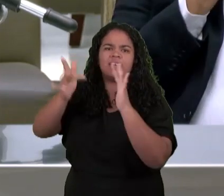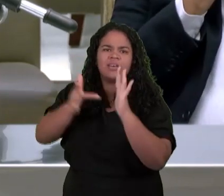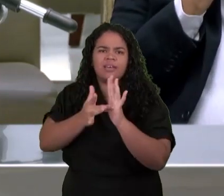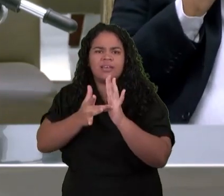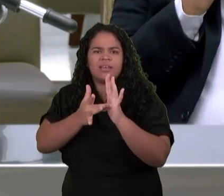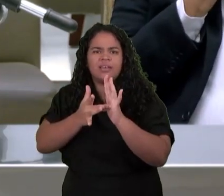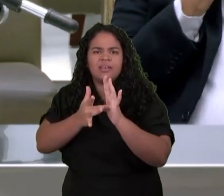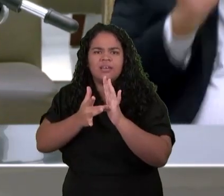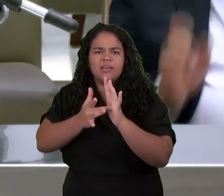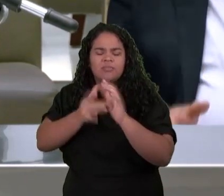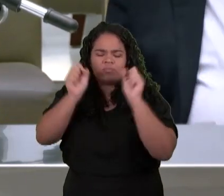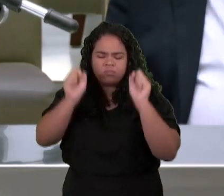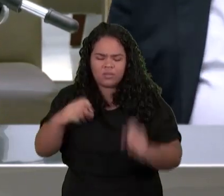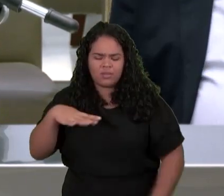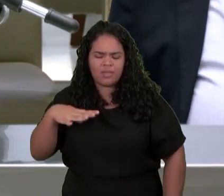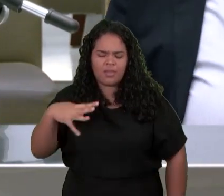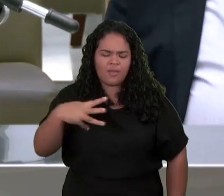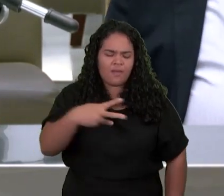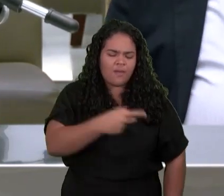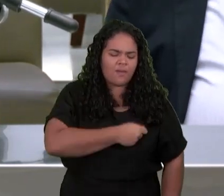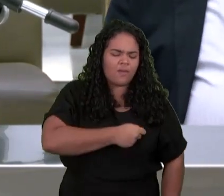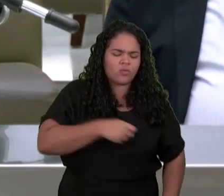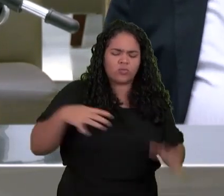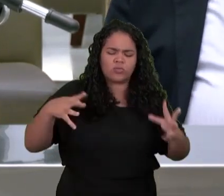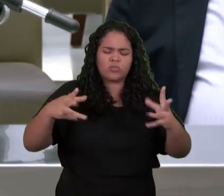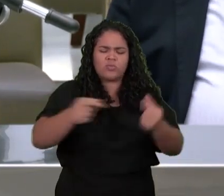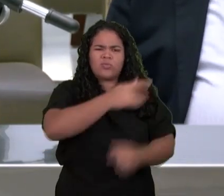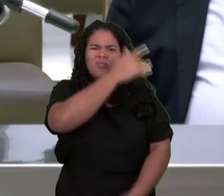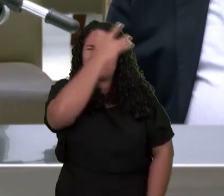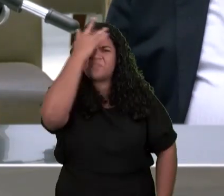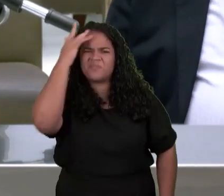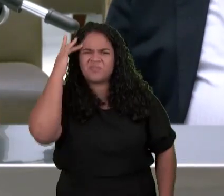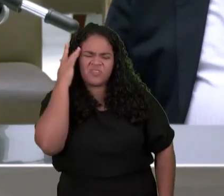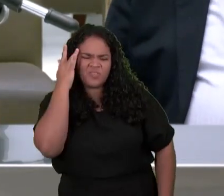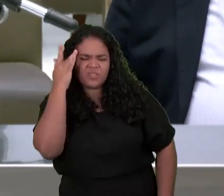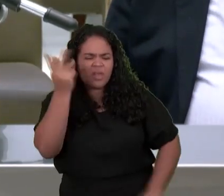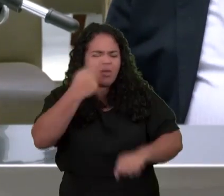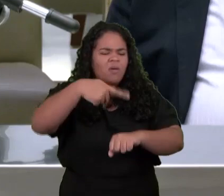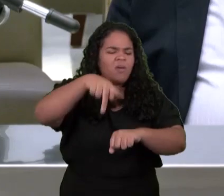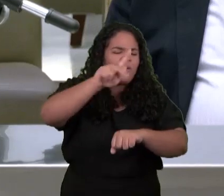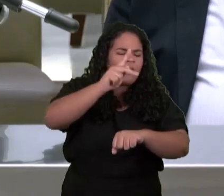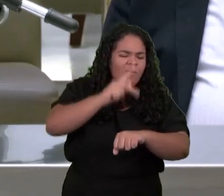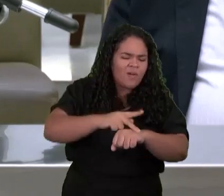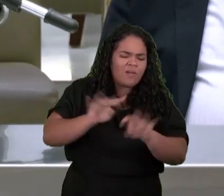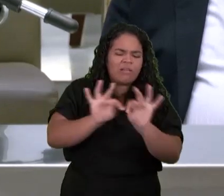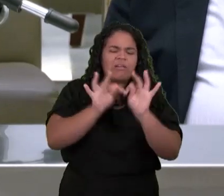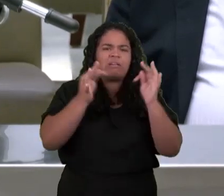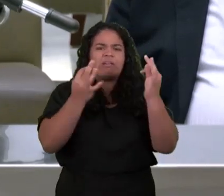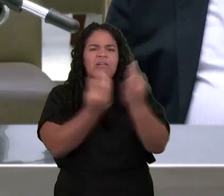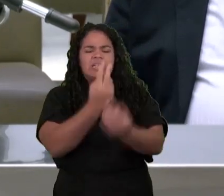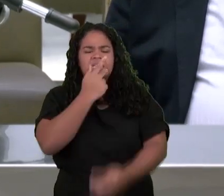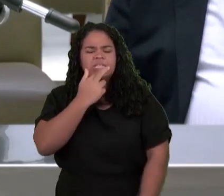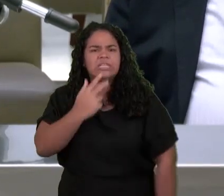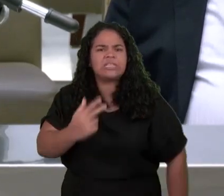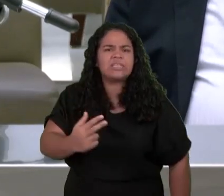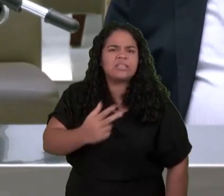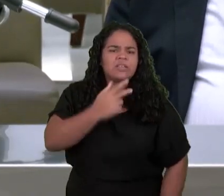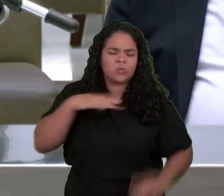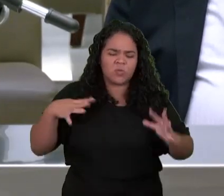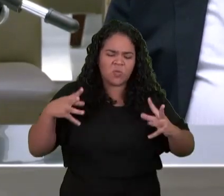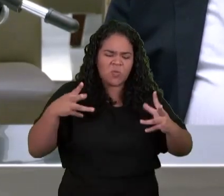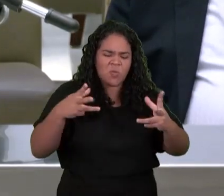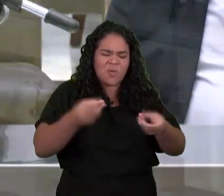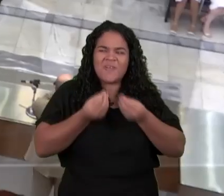Tribo E língua E povo E nação E para o nosso Deus Os fizeste